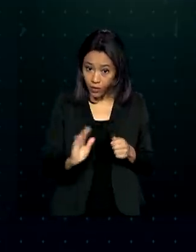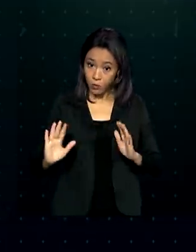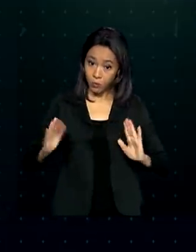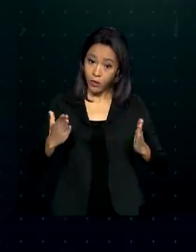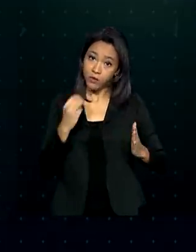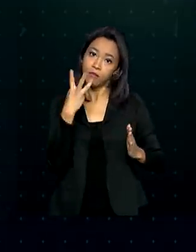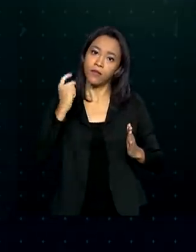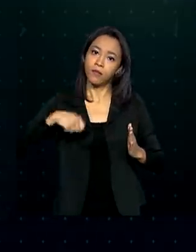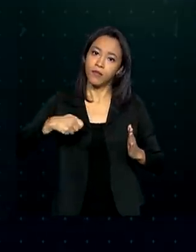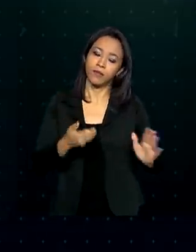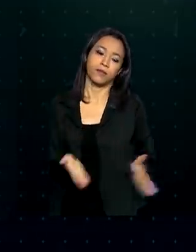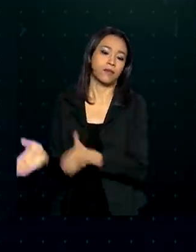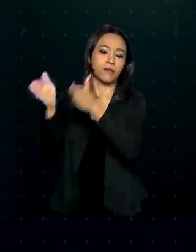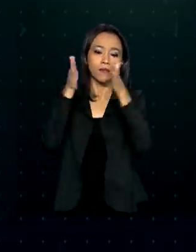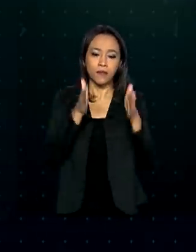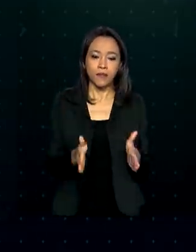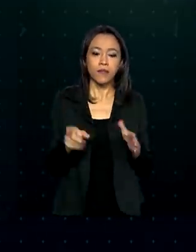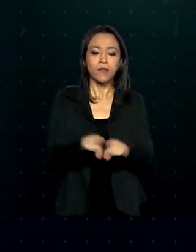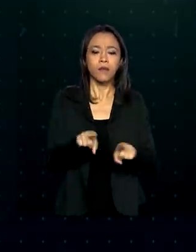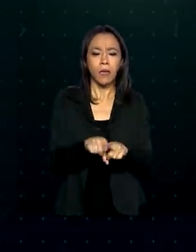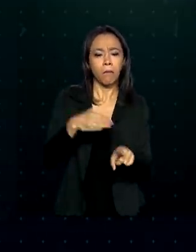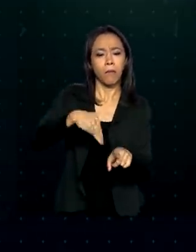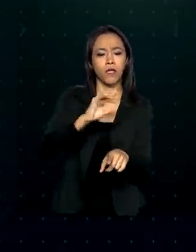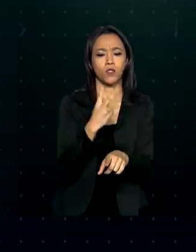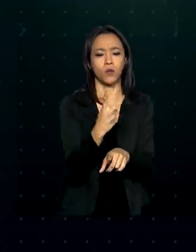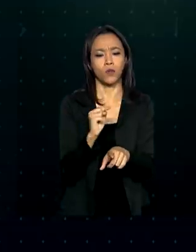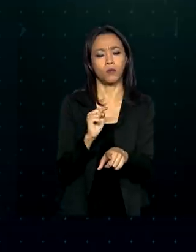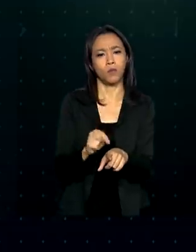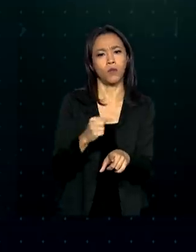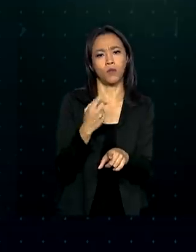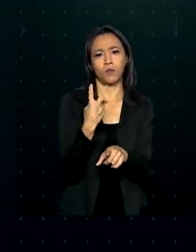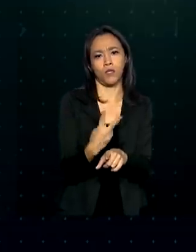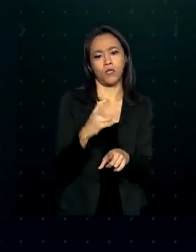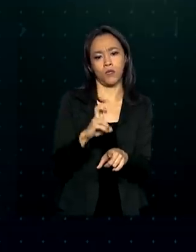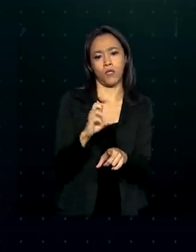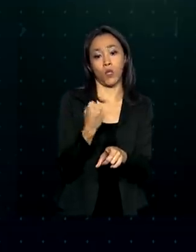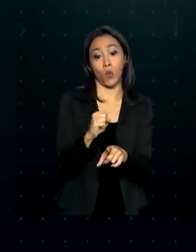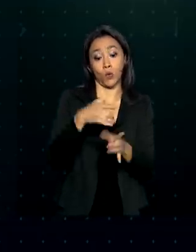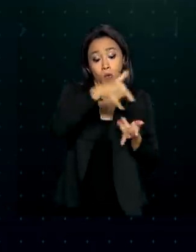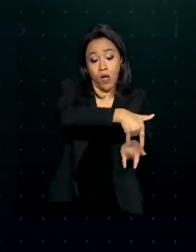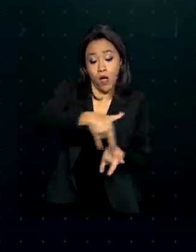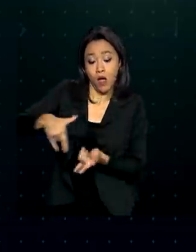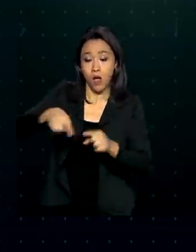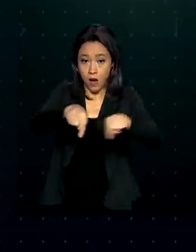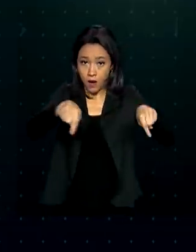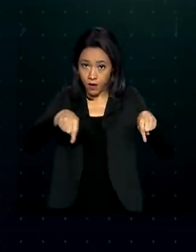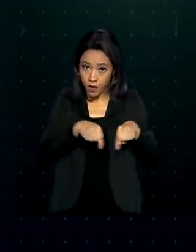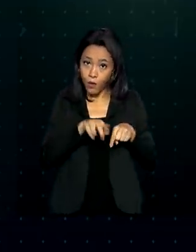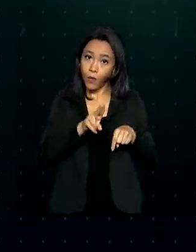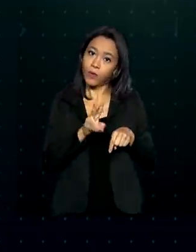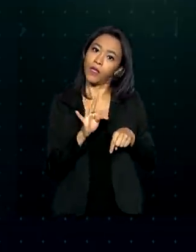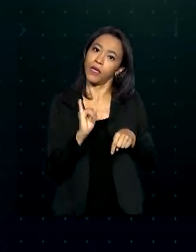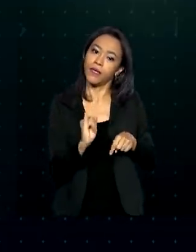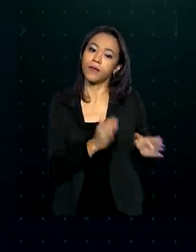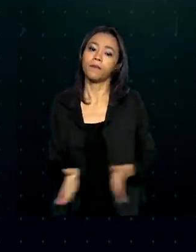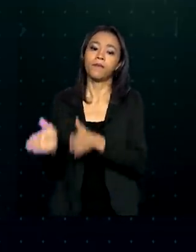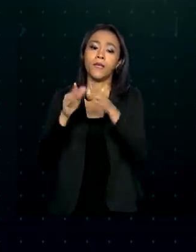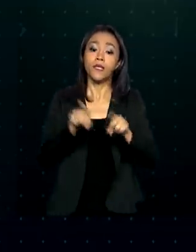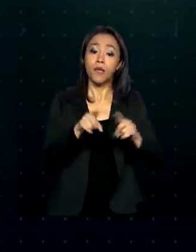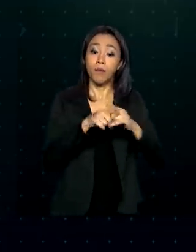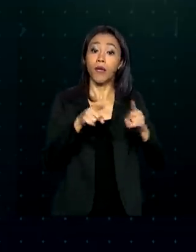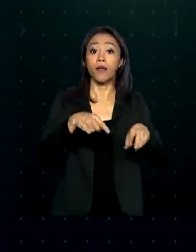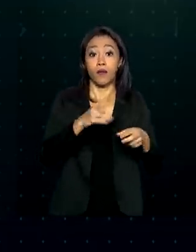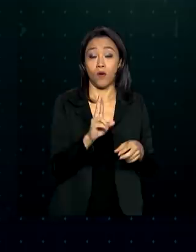meses. Habilitação de mais de 2.200 novos leitos de UTI. Locação de leitos volantes de